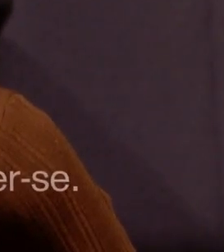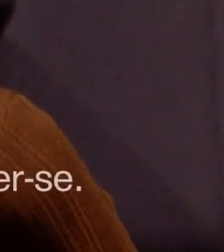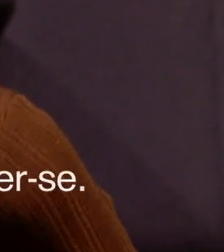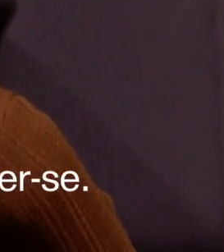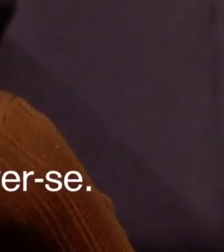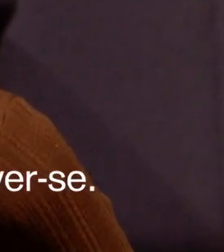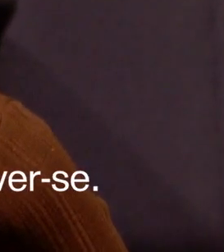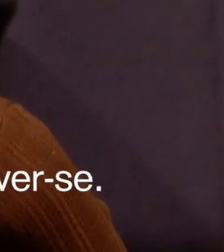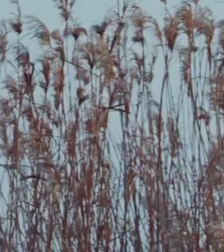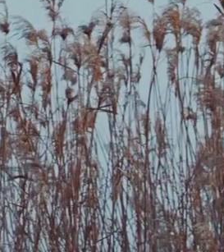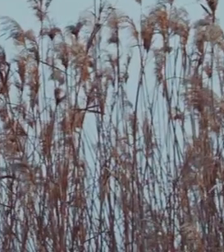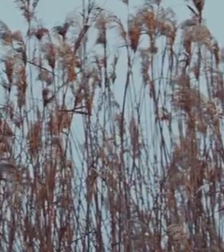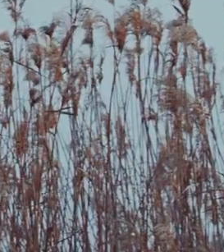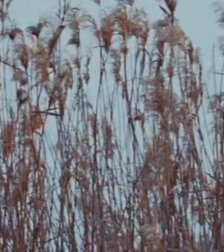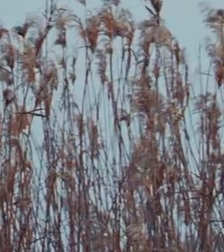mover-se.